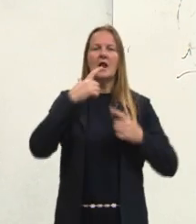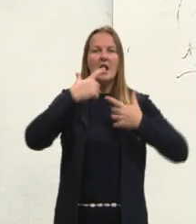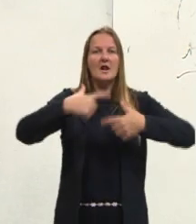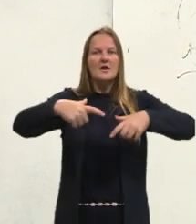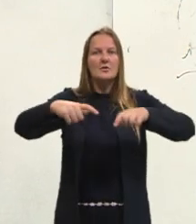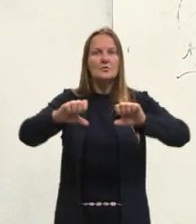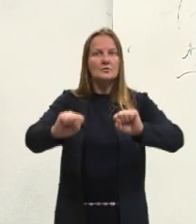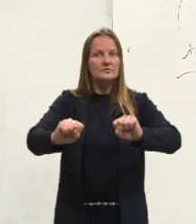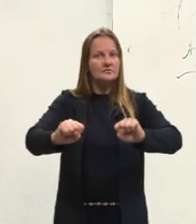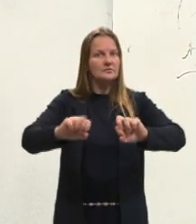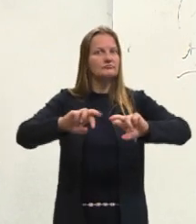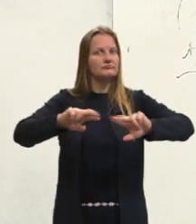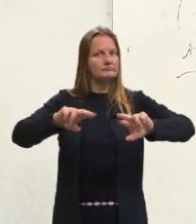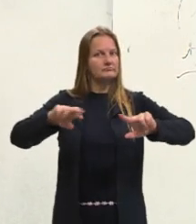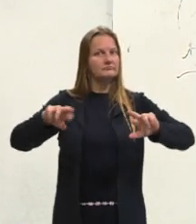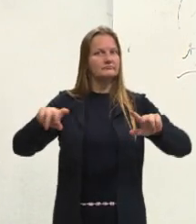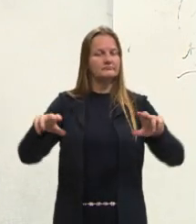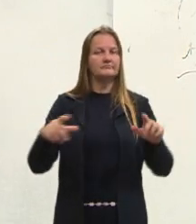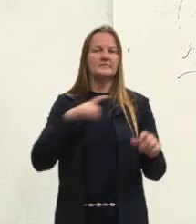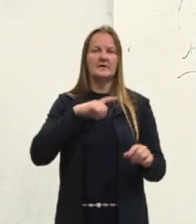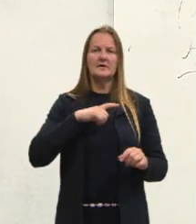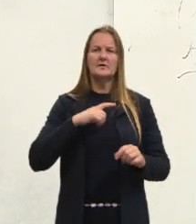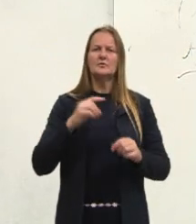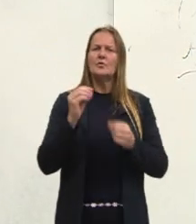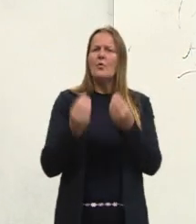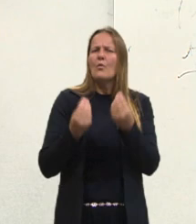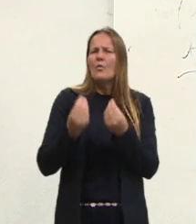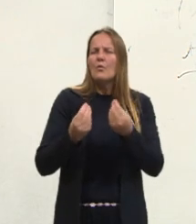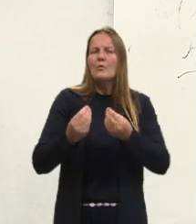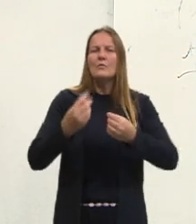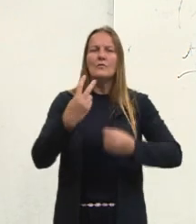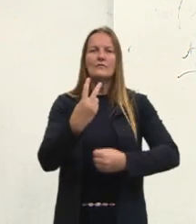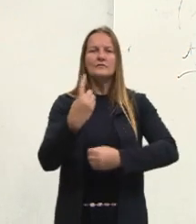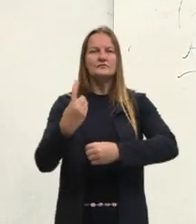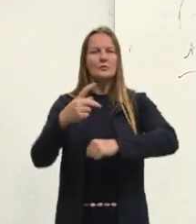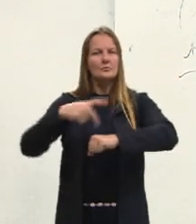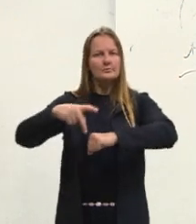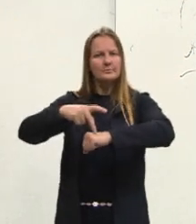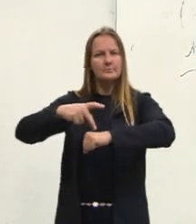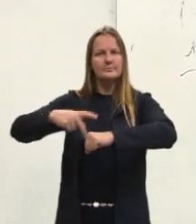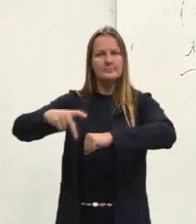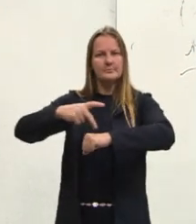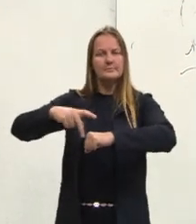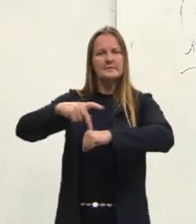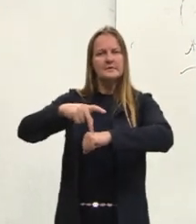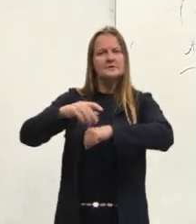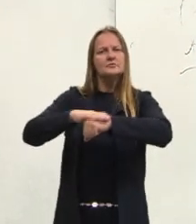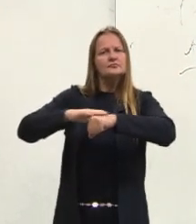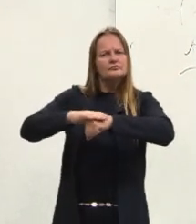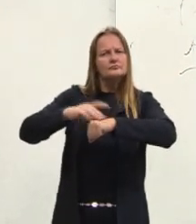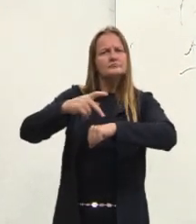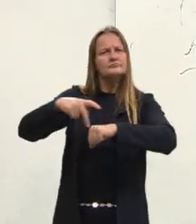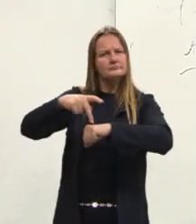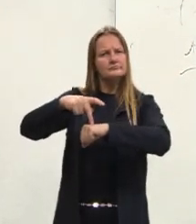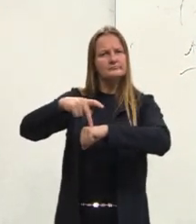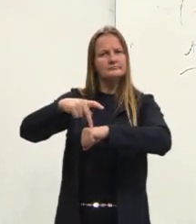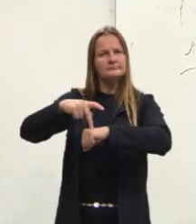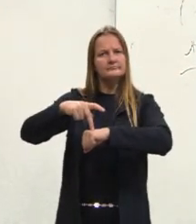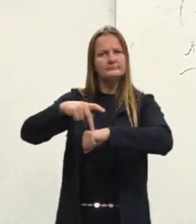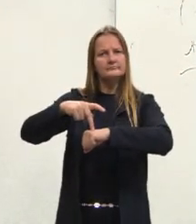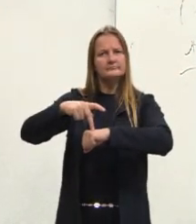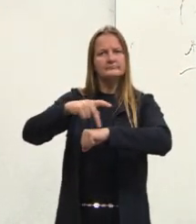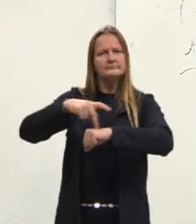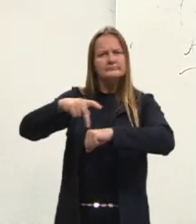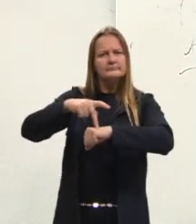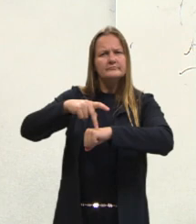dentro do idioma, porque são 21 países que estão conversando o mesmo idioma, estão falando o mesmo